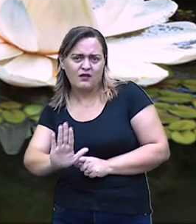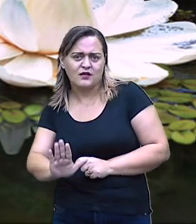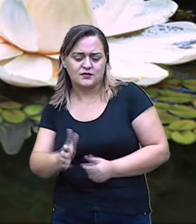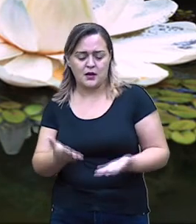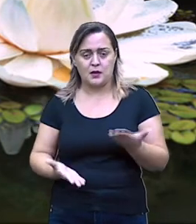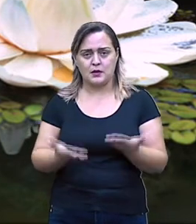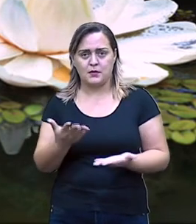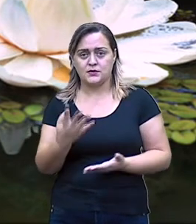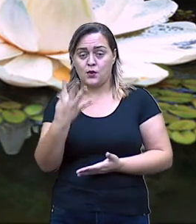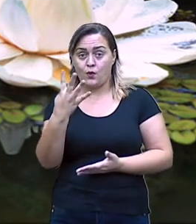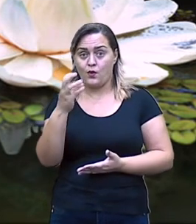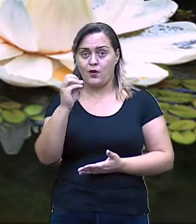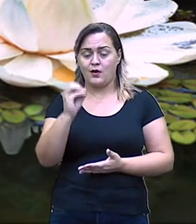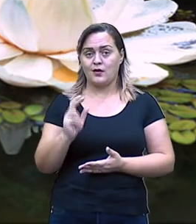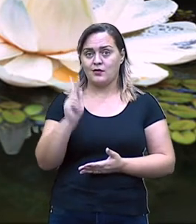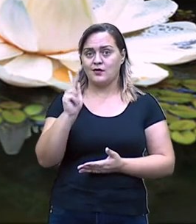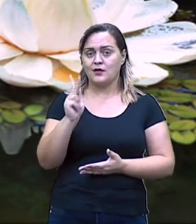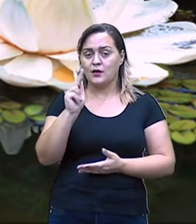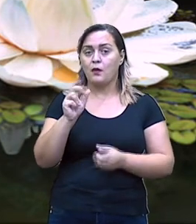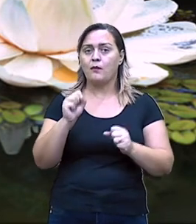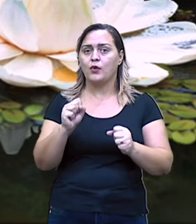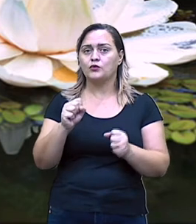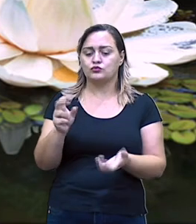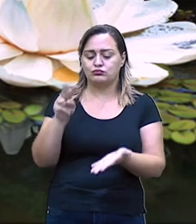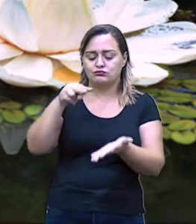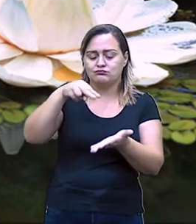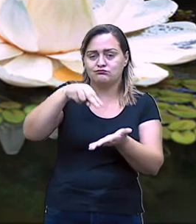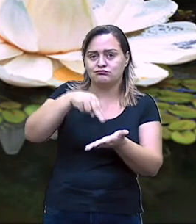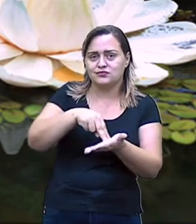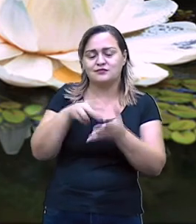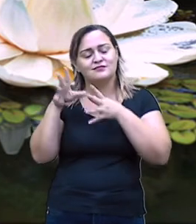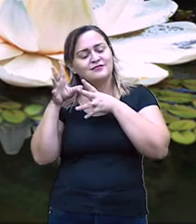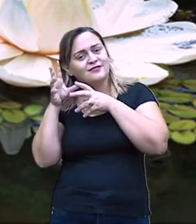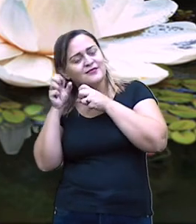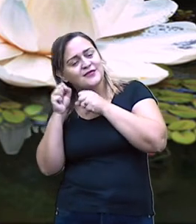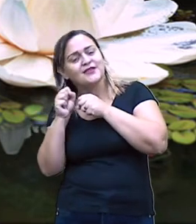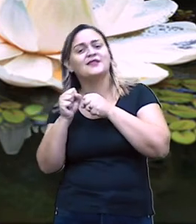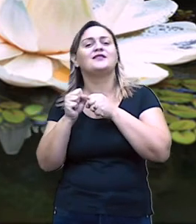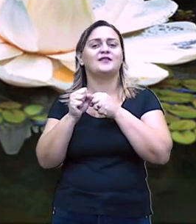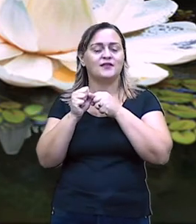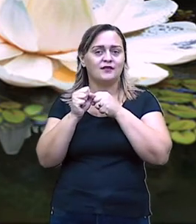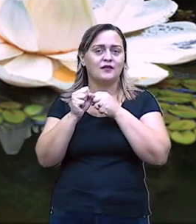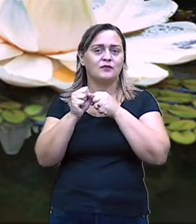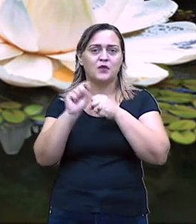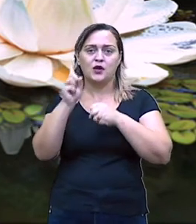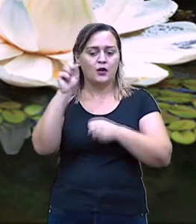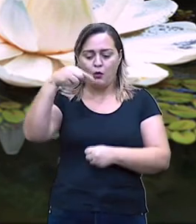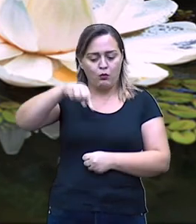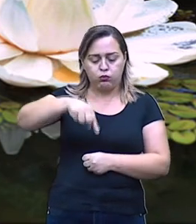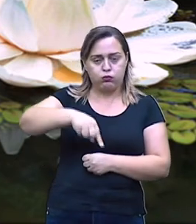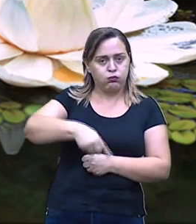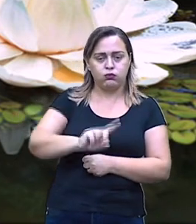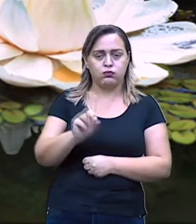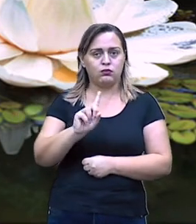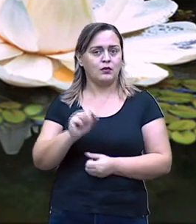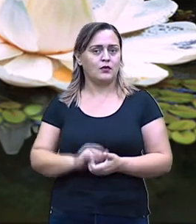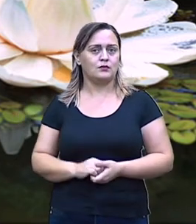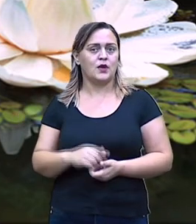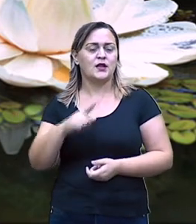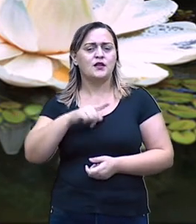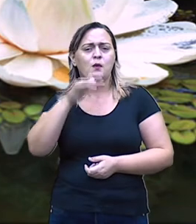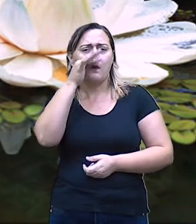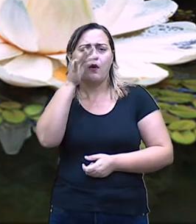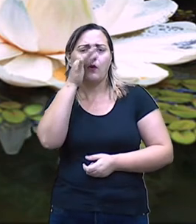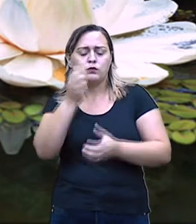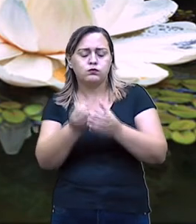se deitar em uma Vitória Régia, sem que ela se afunde. Ela tem uma flor que floresce branca e depois de um